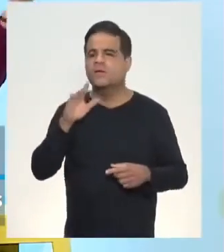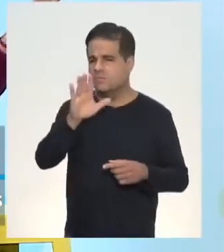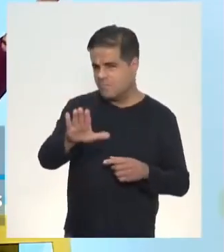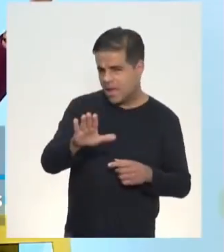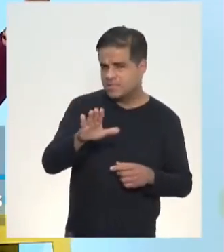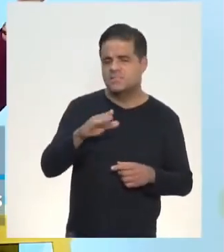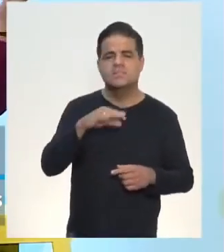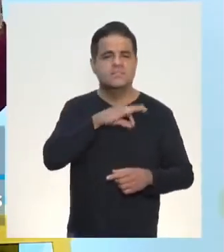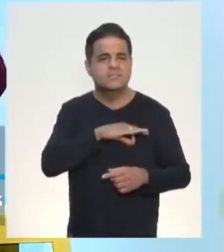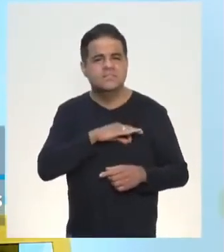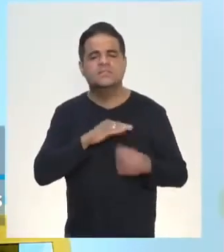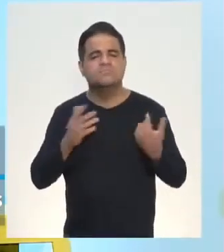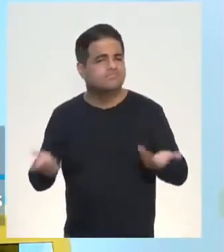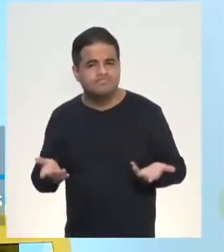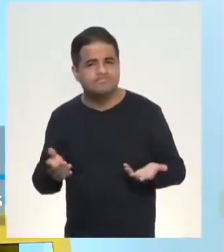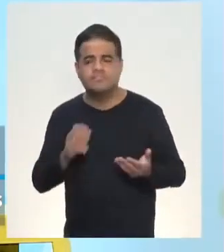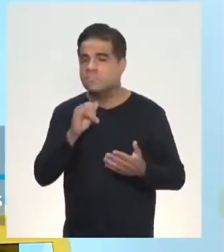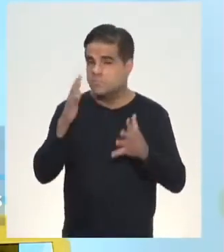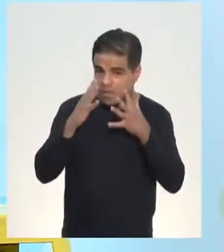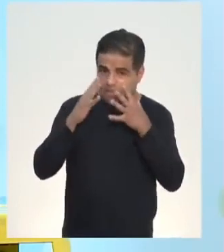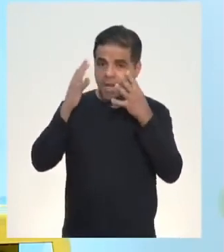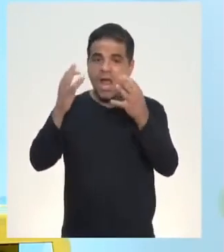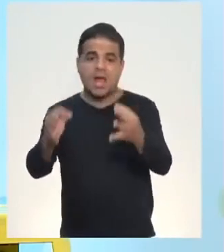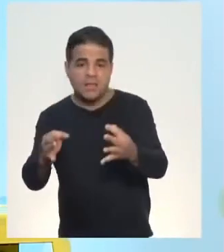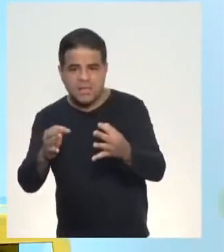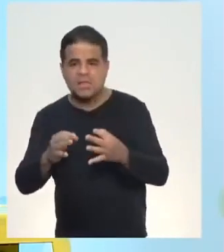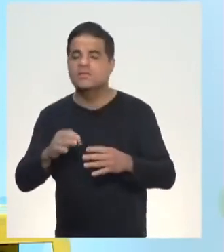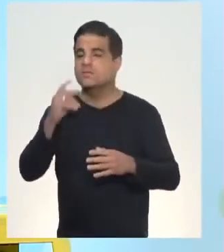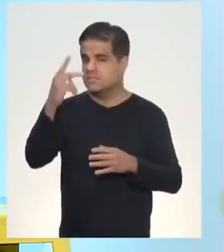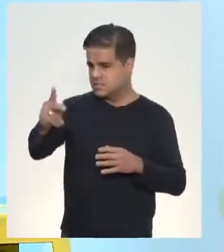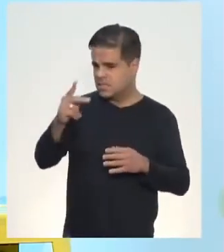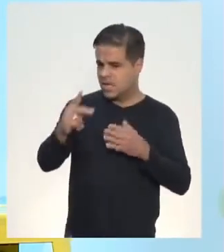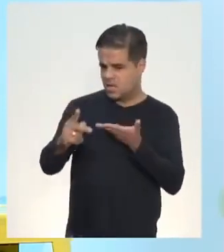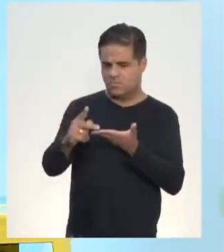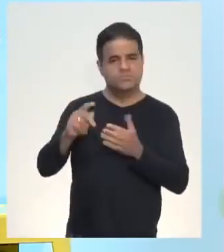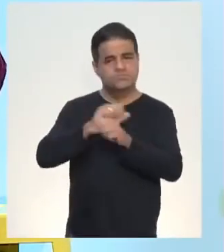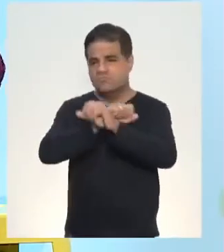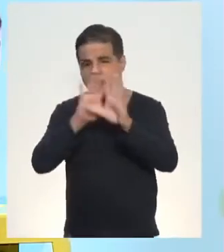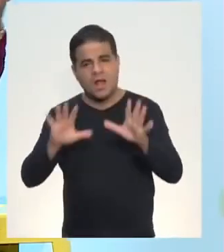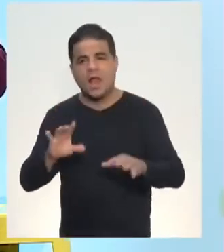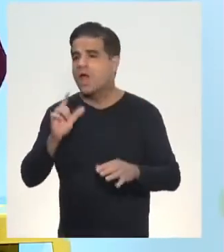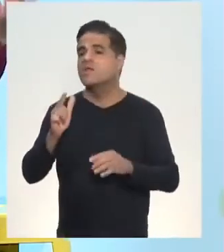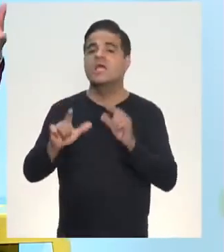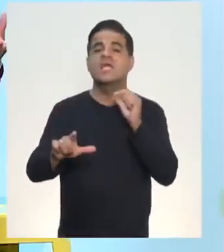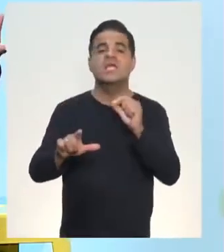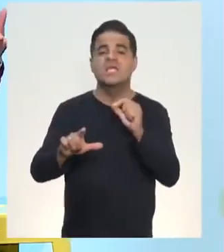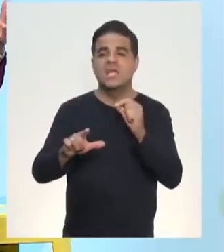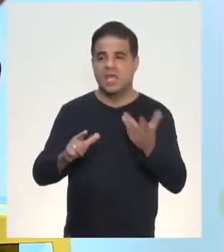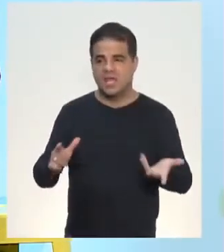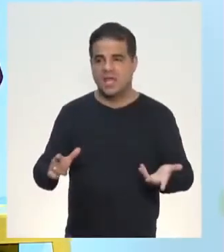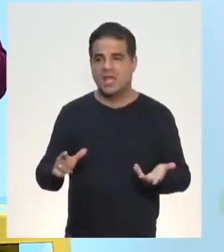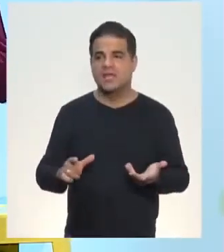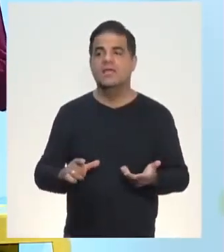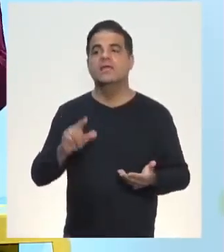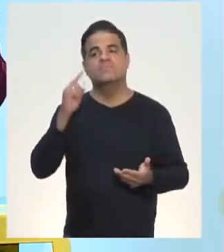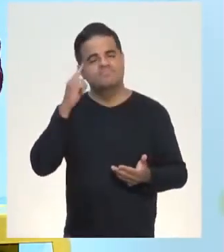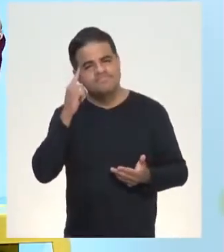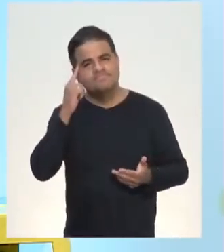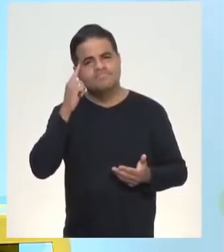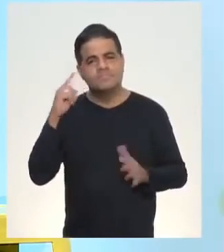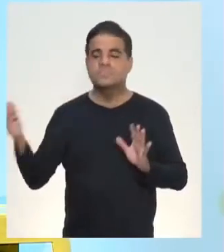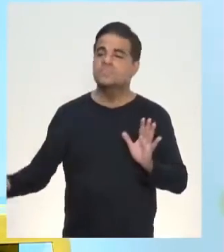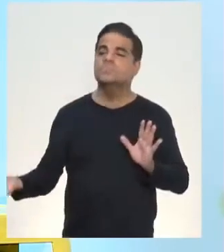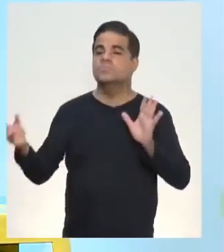atenção nesses seus, ele não deixa claro de quem é a situação. Então, aqui